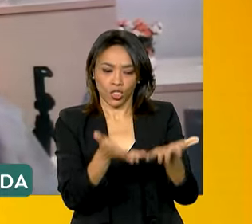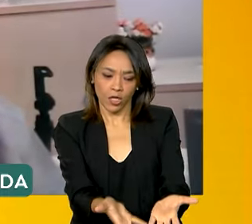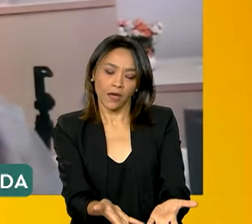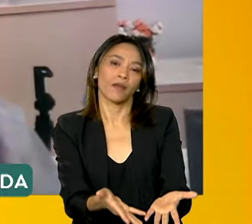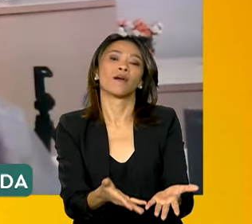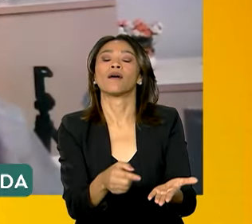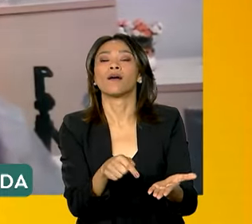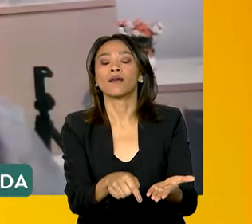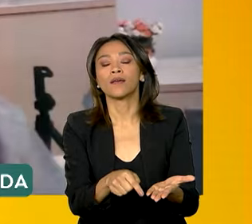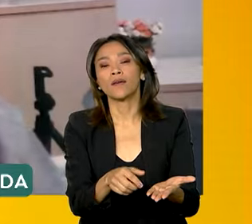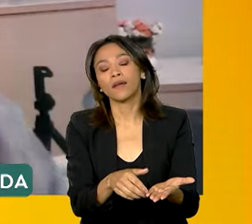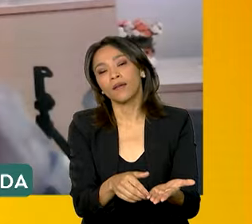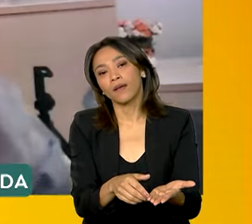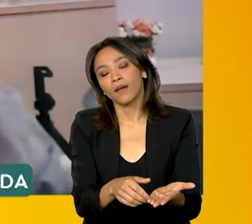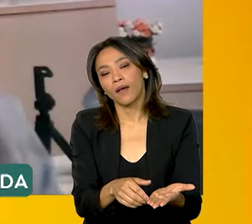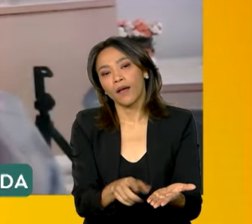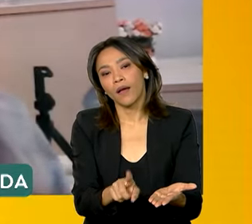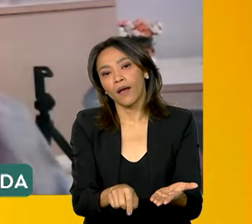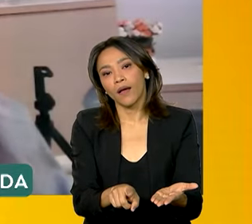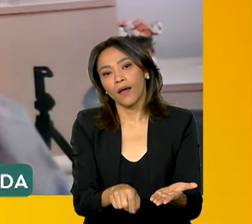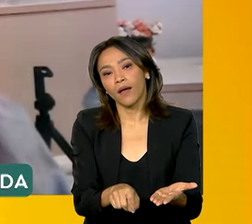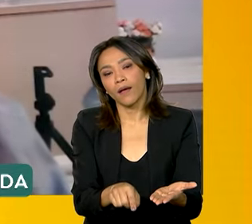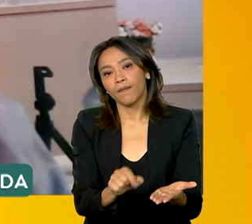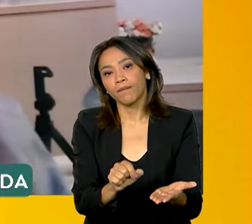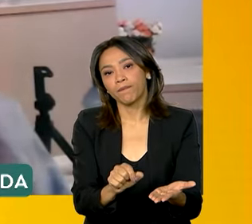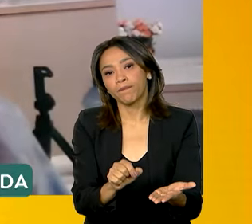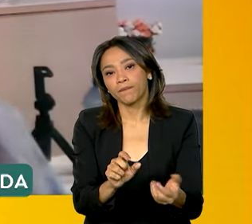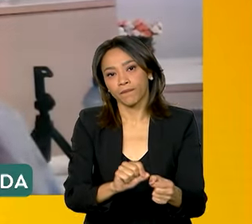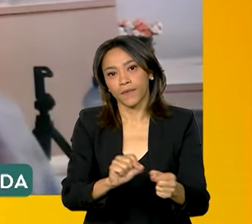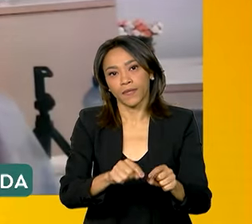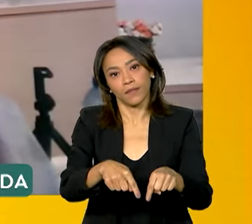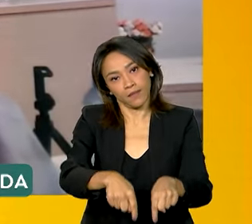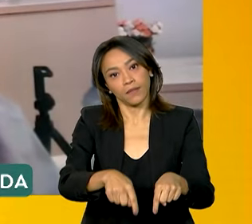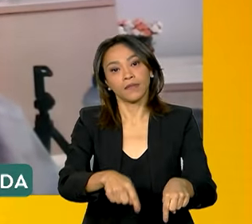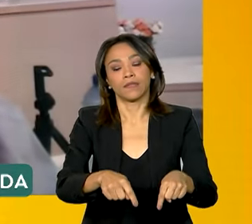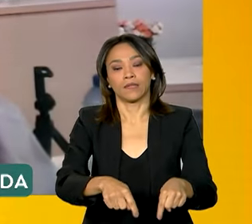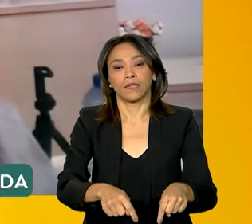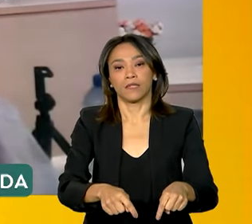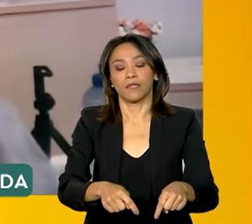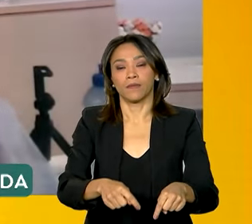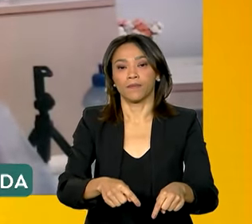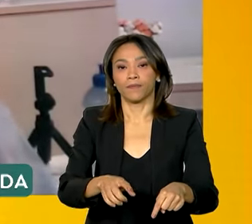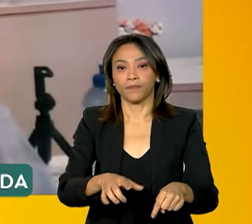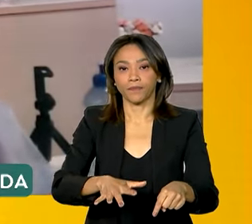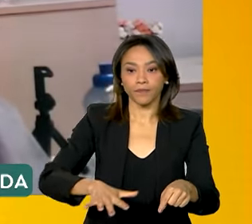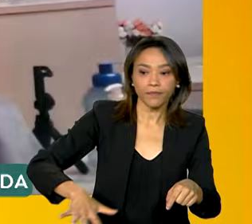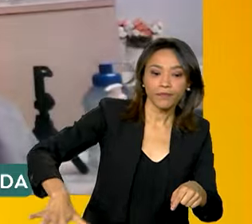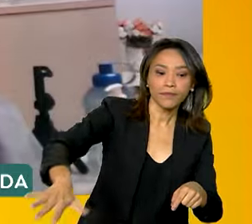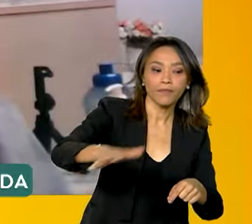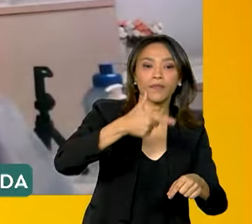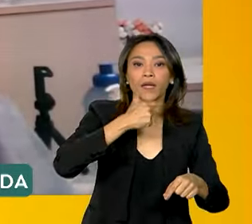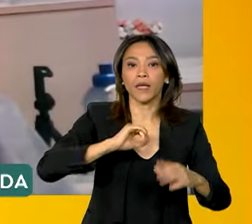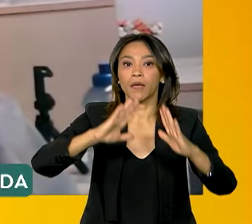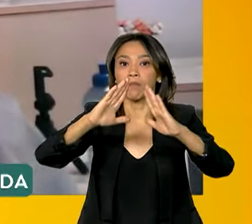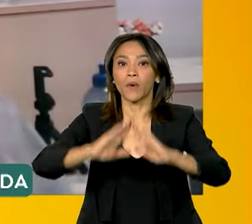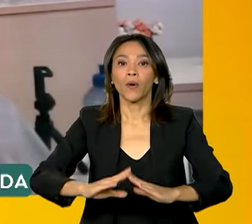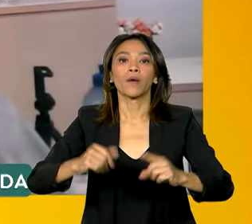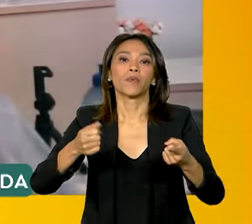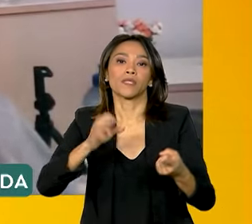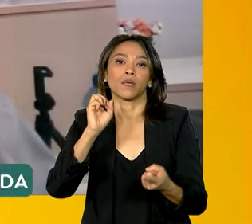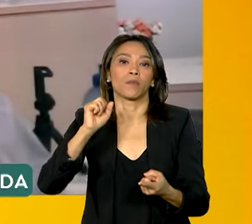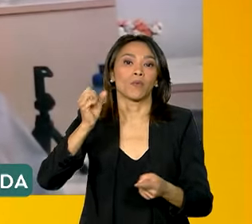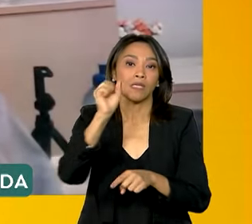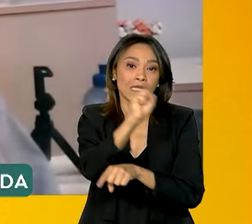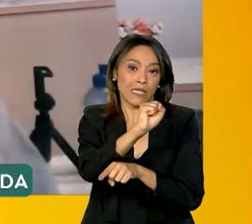pelo... A exportação realizada para os produtores da região do Mato Fibro, sobretudo São